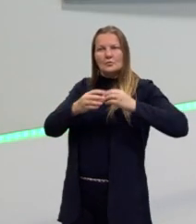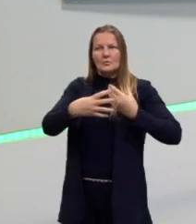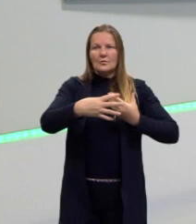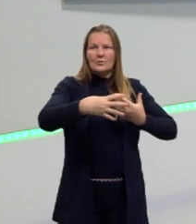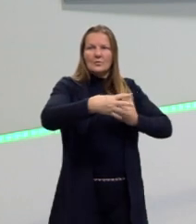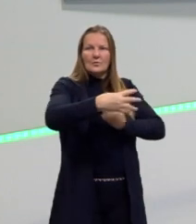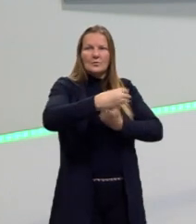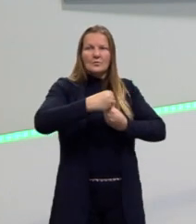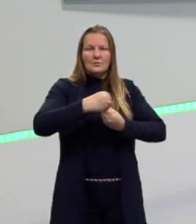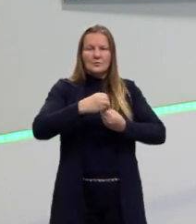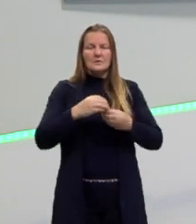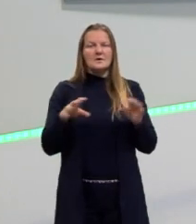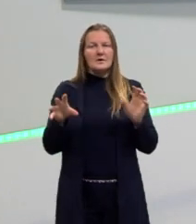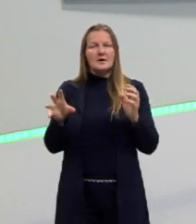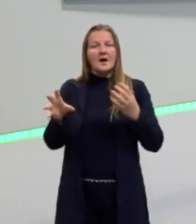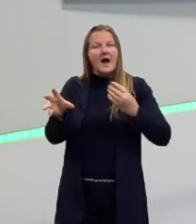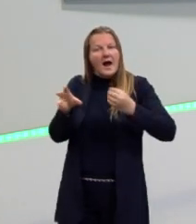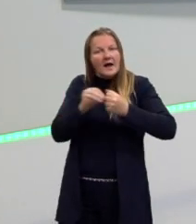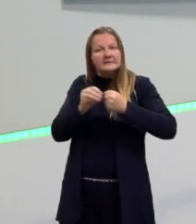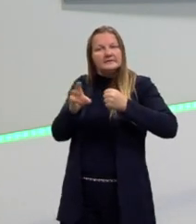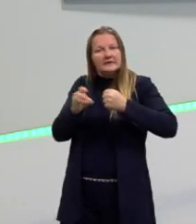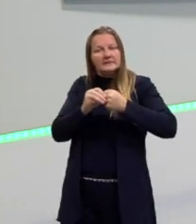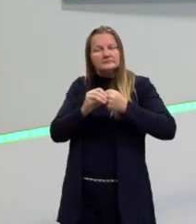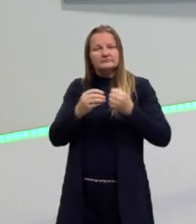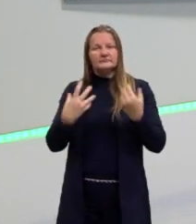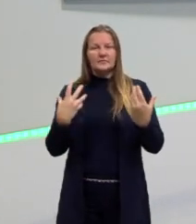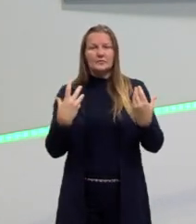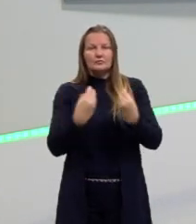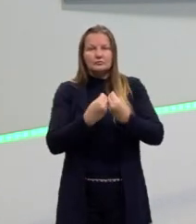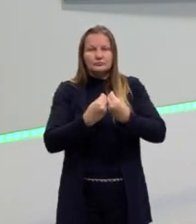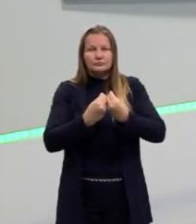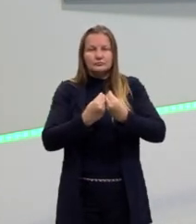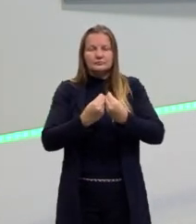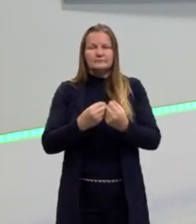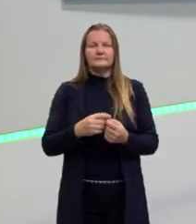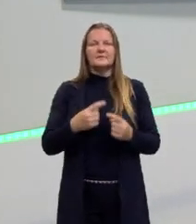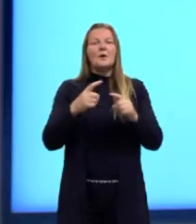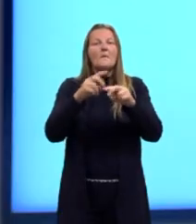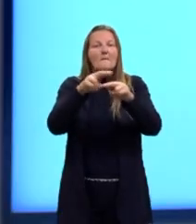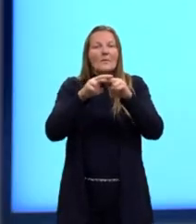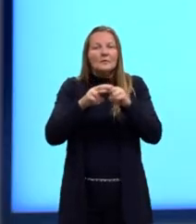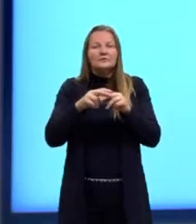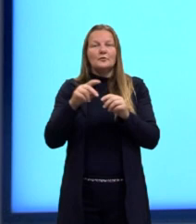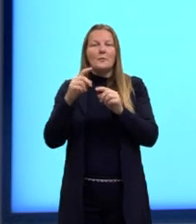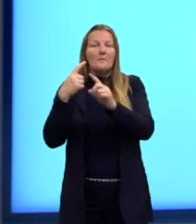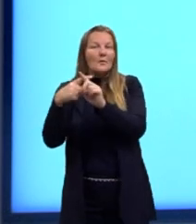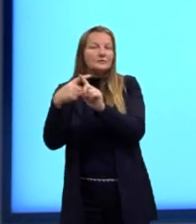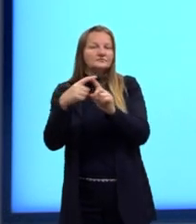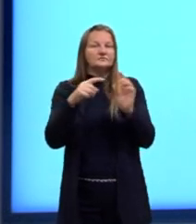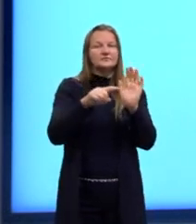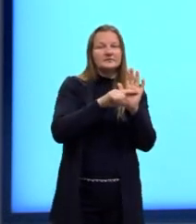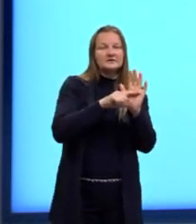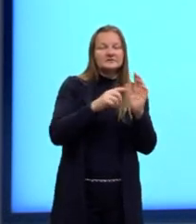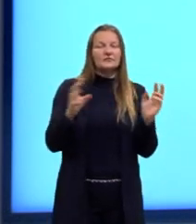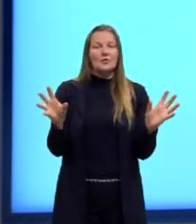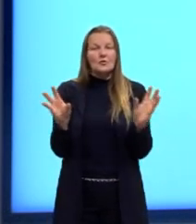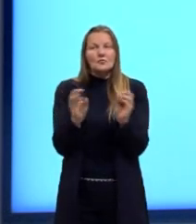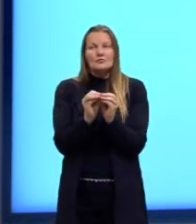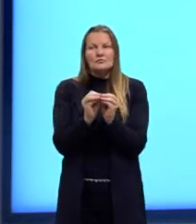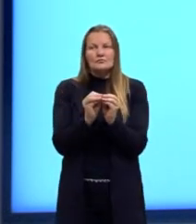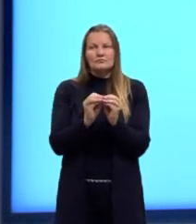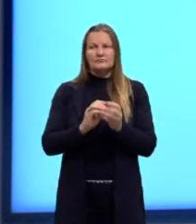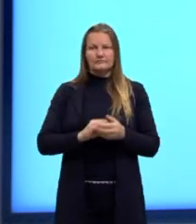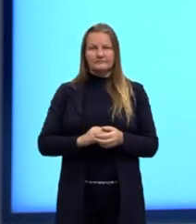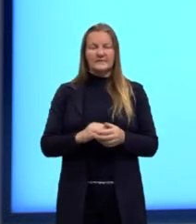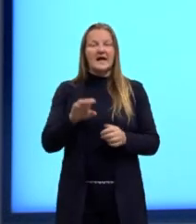vai fazer com que eles se atraiam, né? E é justamente essa interação entre os spins que vai, muitas vezes,